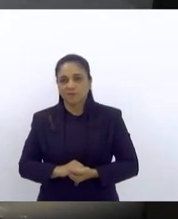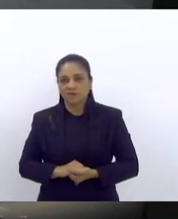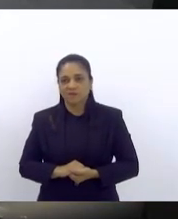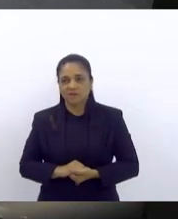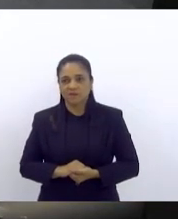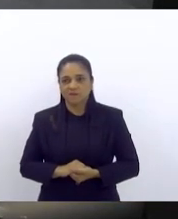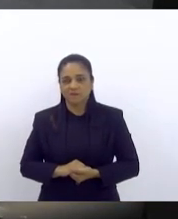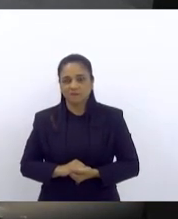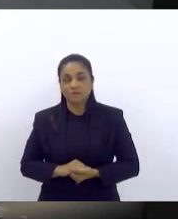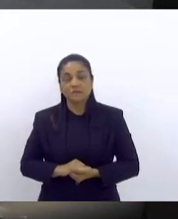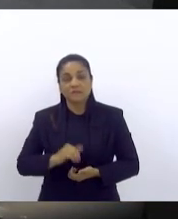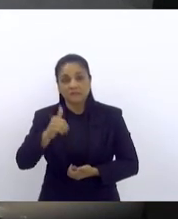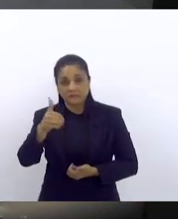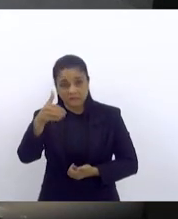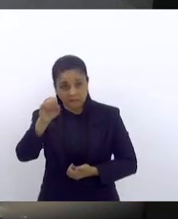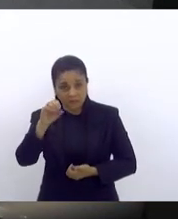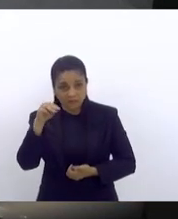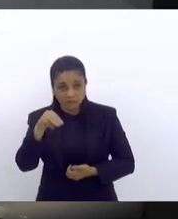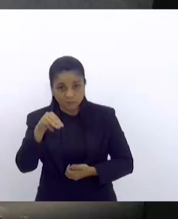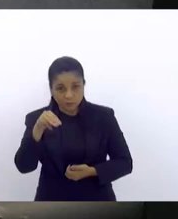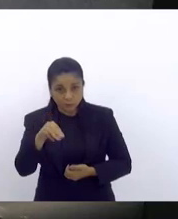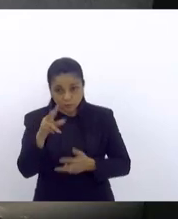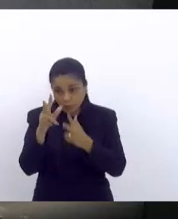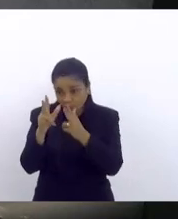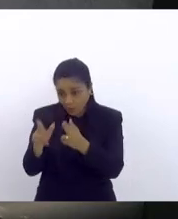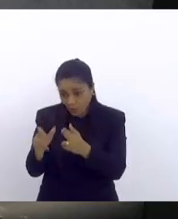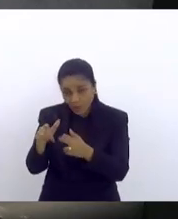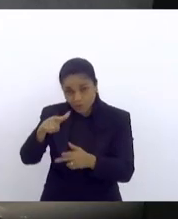se for os 10 minutos do Luiz Paulo